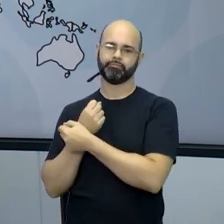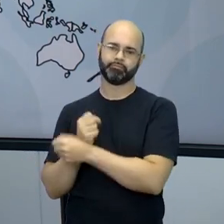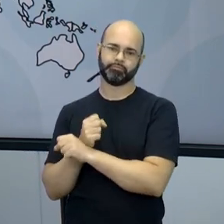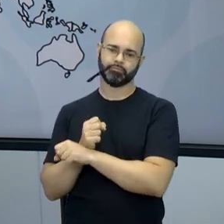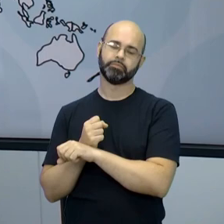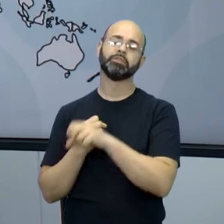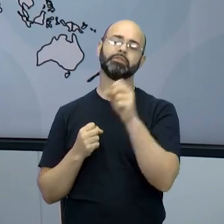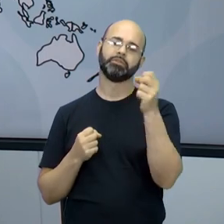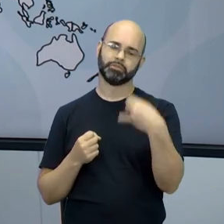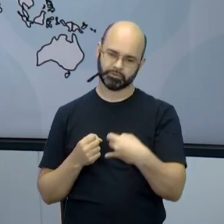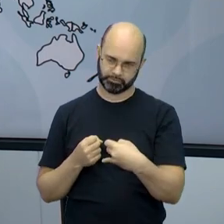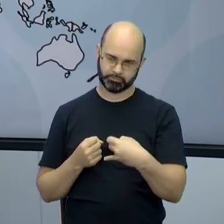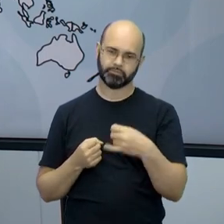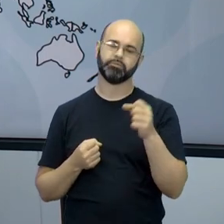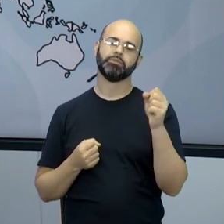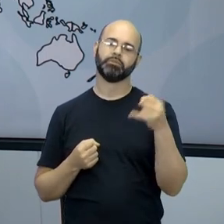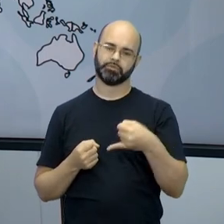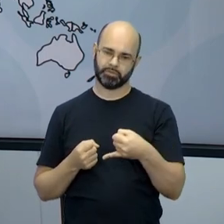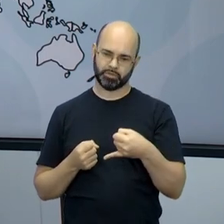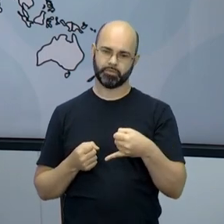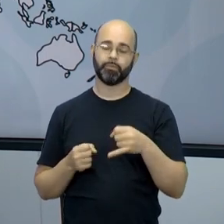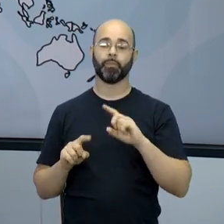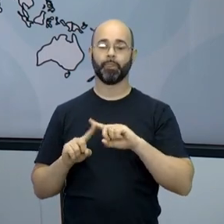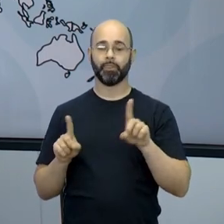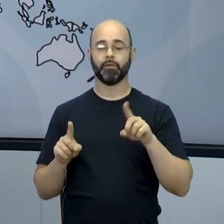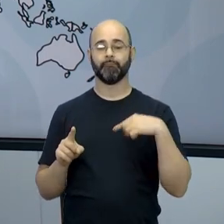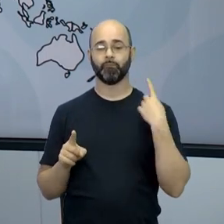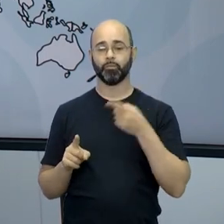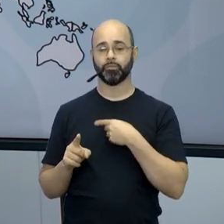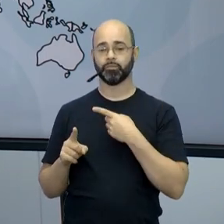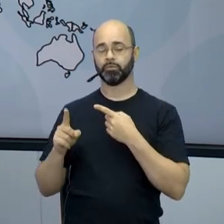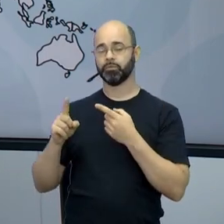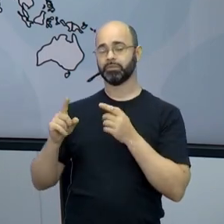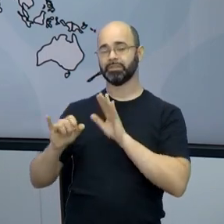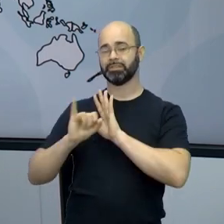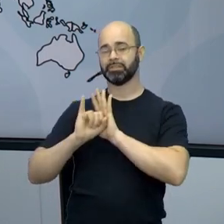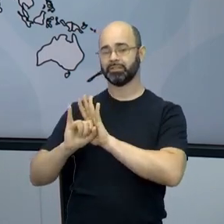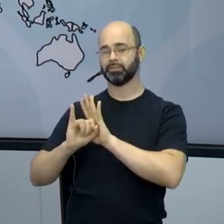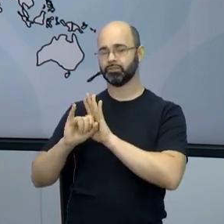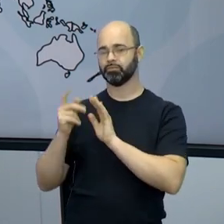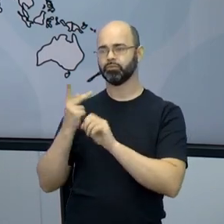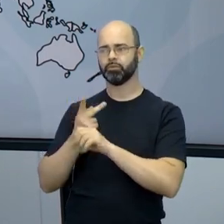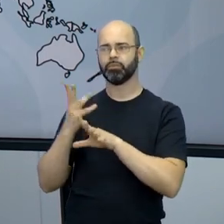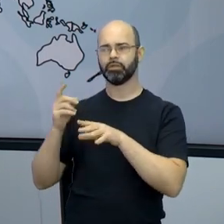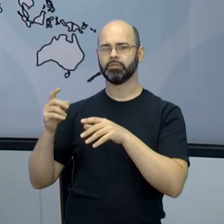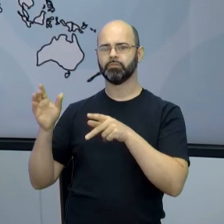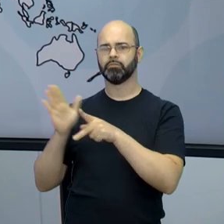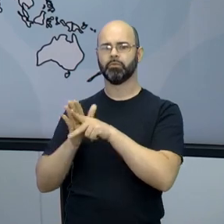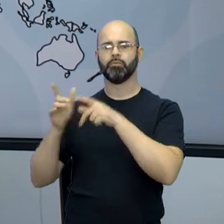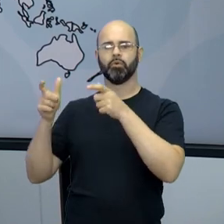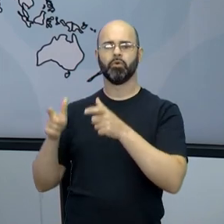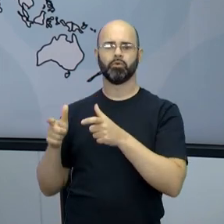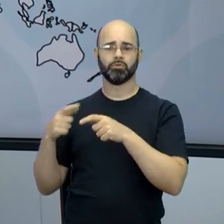Sim. Mas é interessante a gente buscar a nossa identidade e africanos de onde? Porque existem diversas culturas que foram